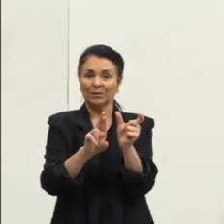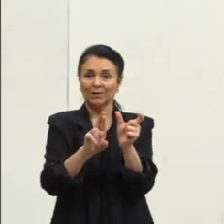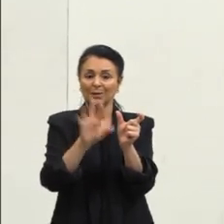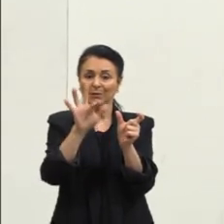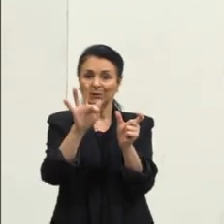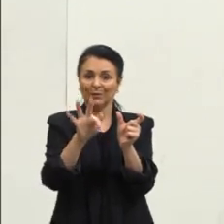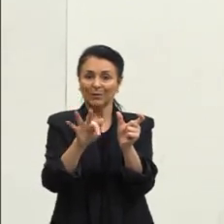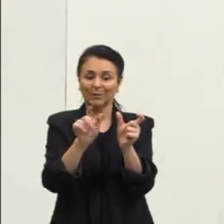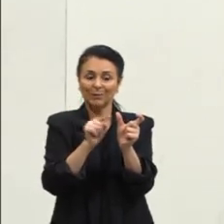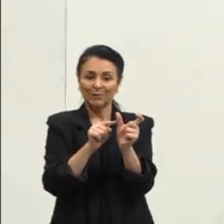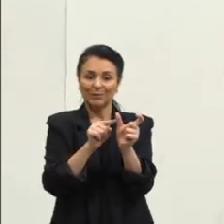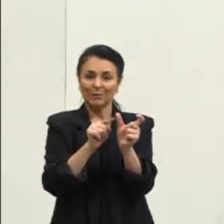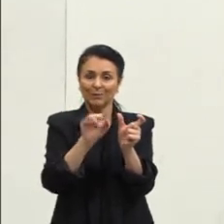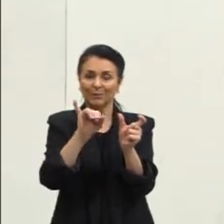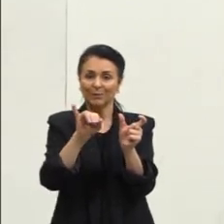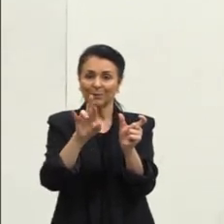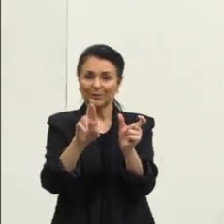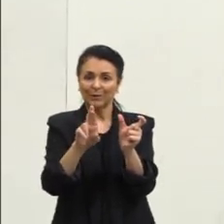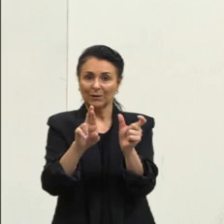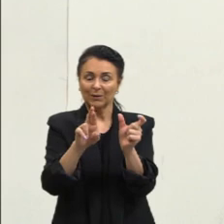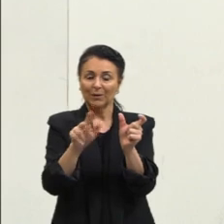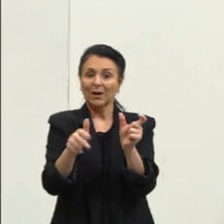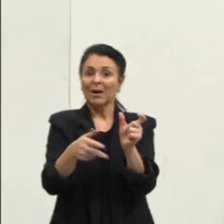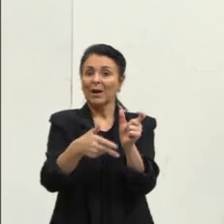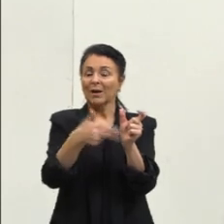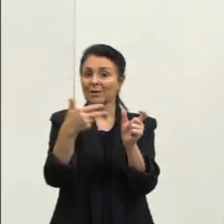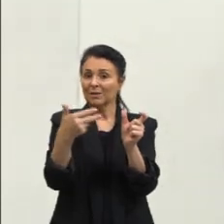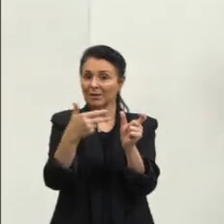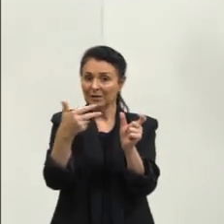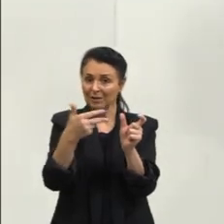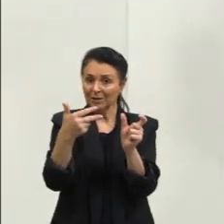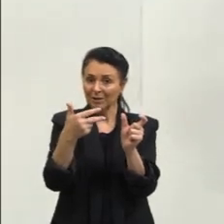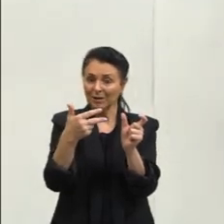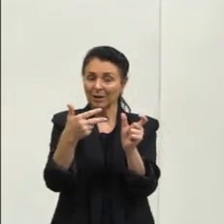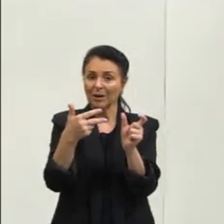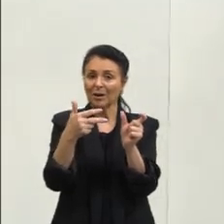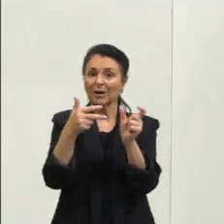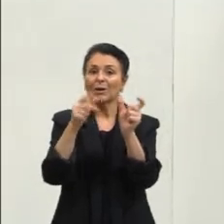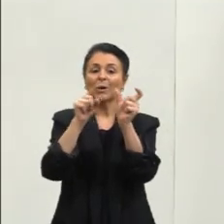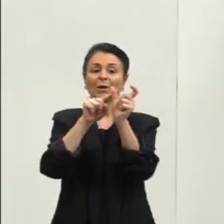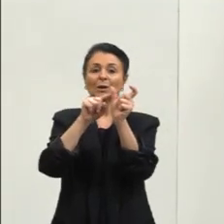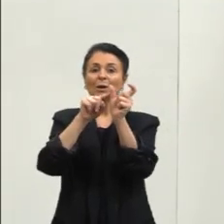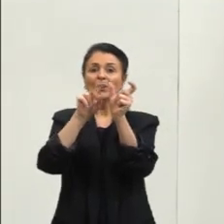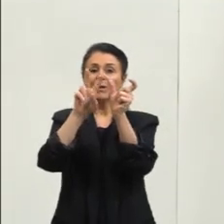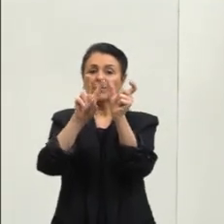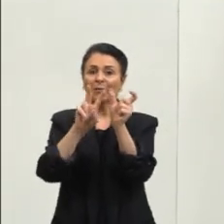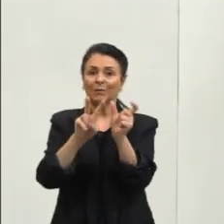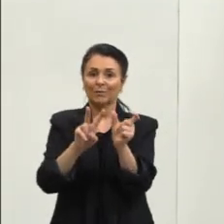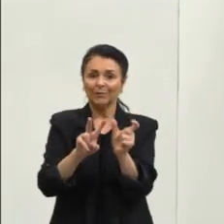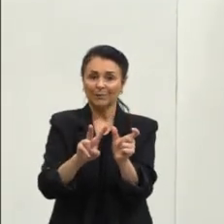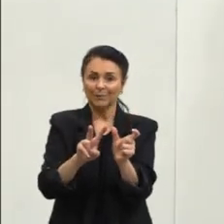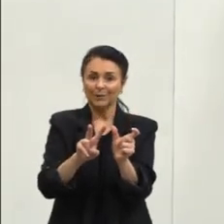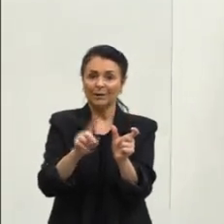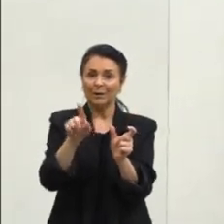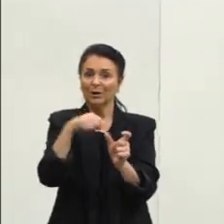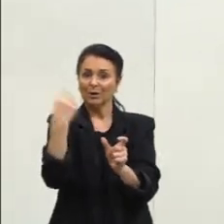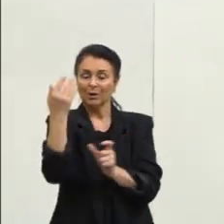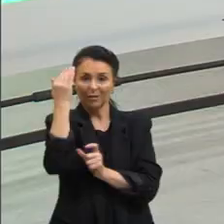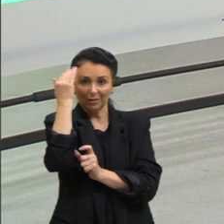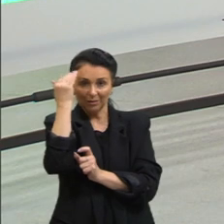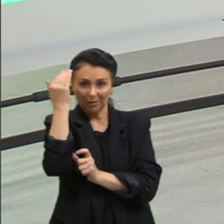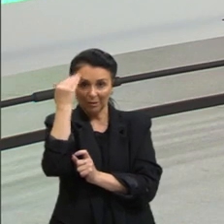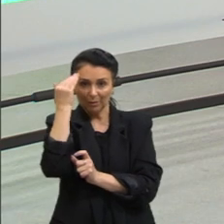A terceira Conjugação Verbal E nós sabendo Essas três conjugações Vai